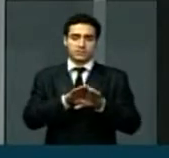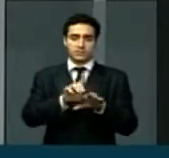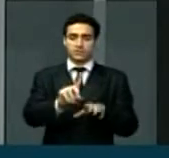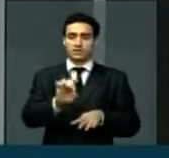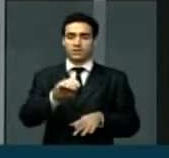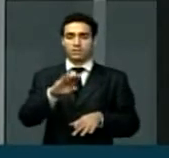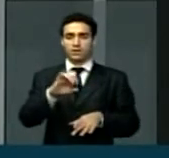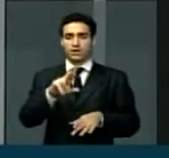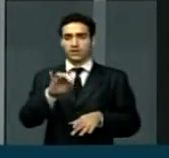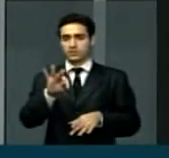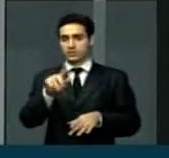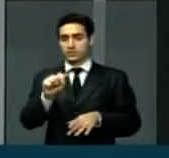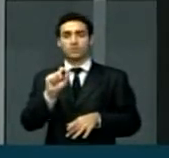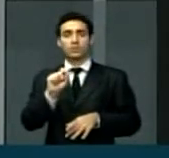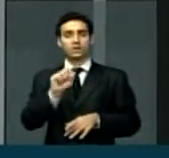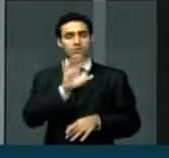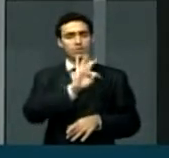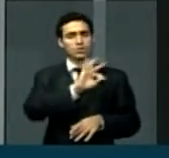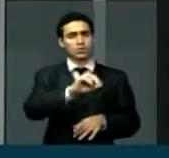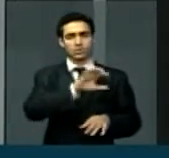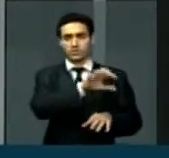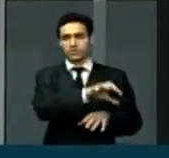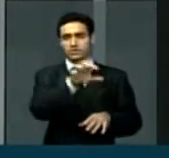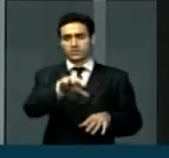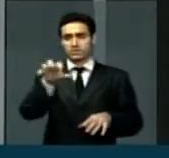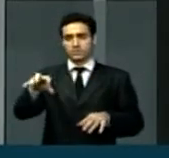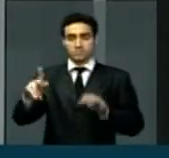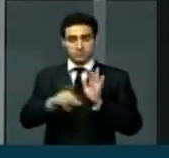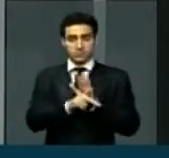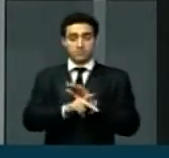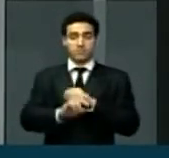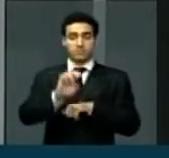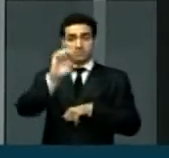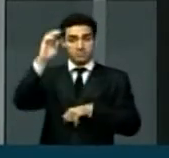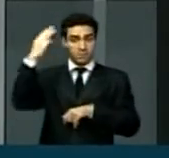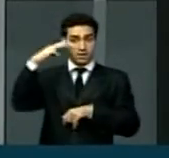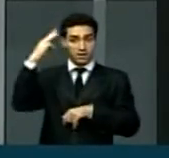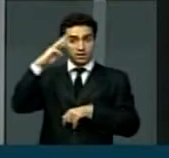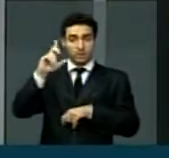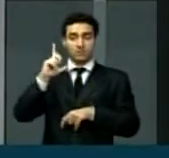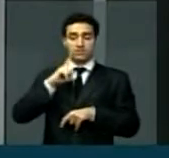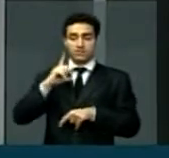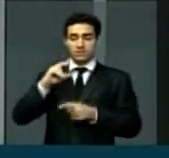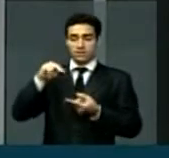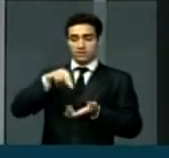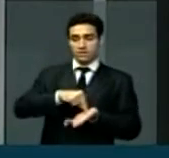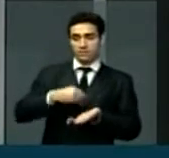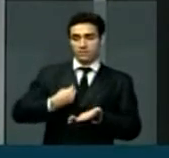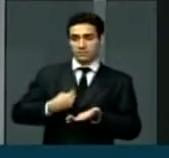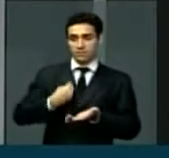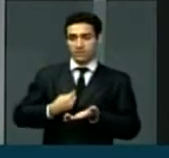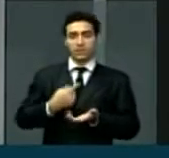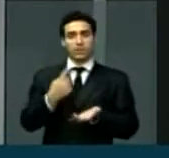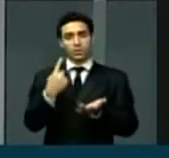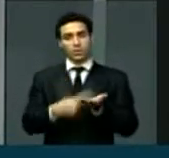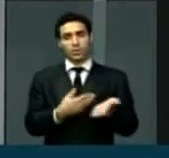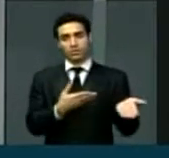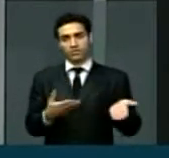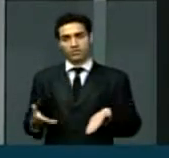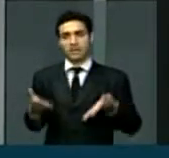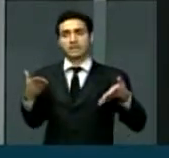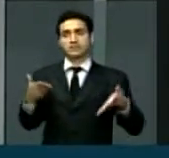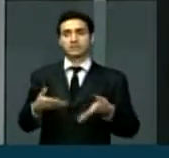aonde todos os setores do Maranhão estão ali convidados a